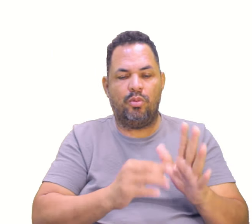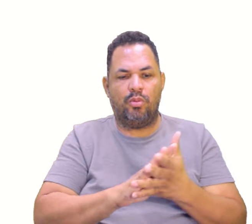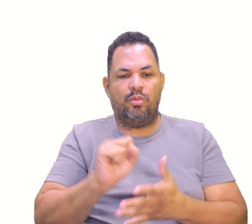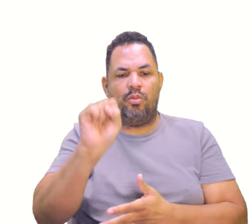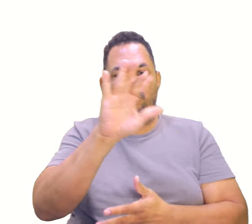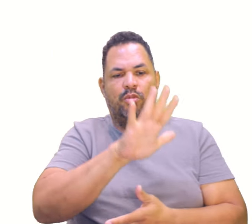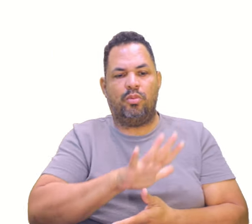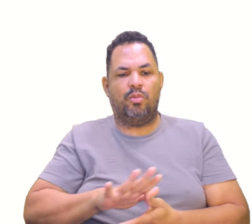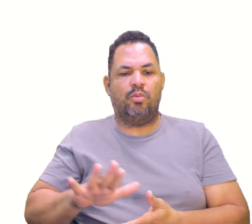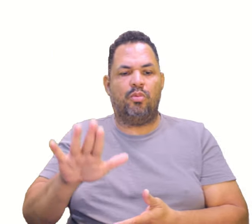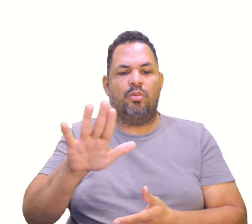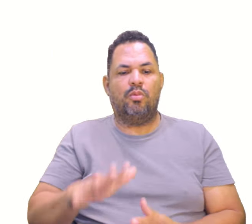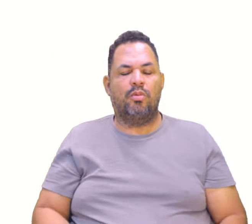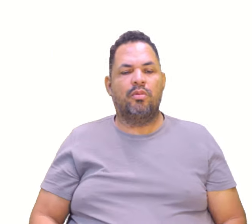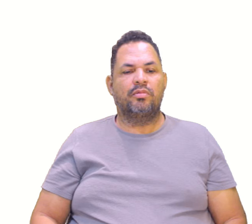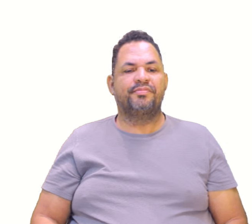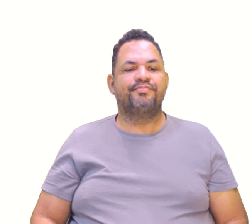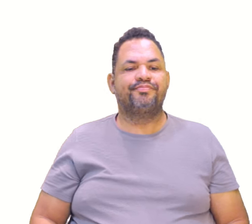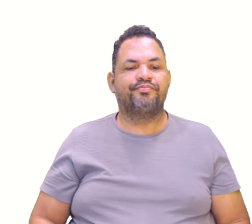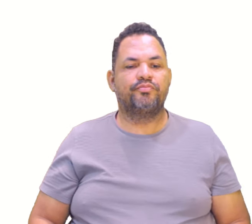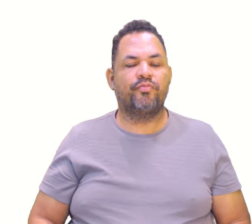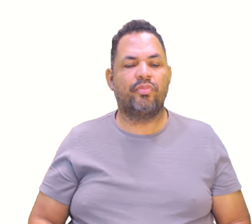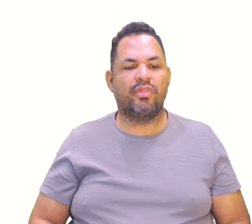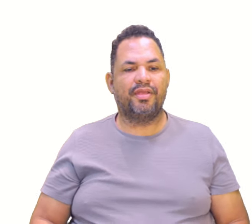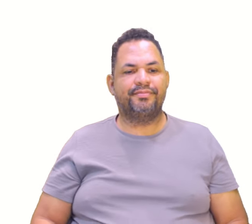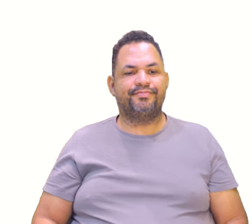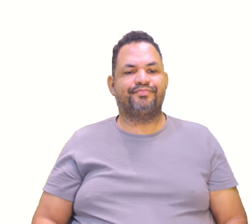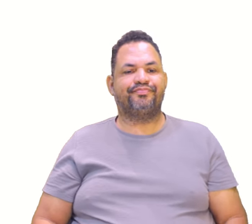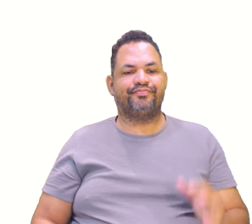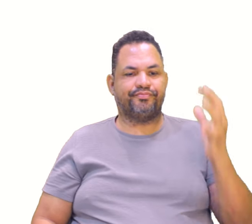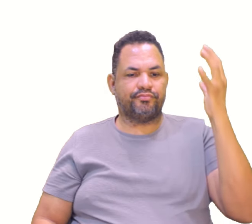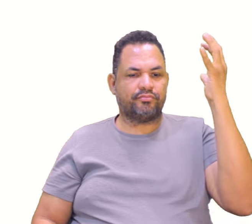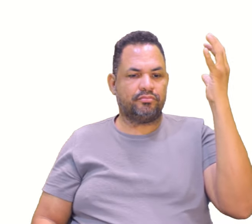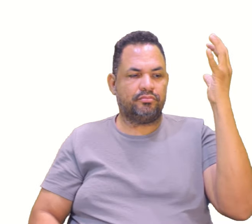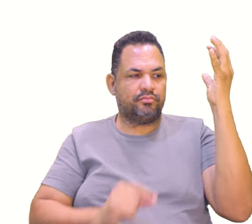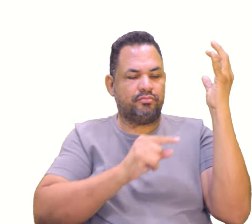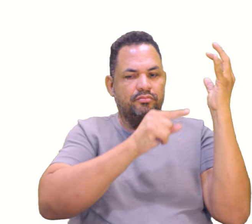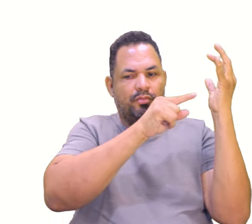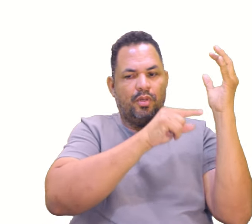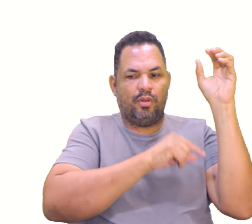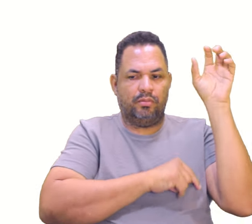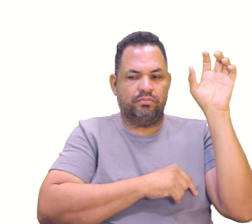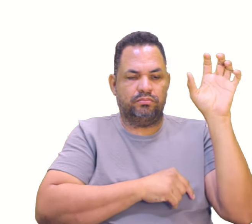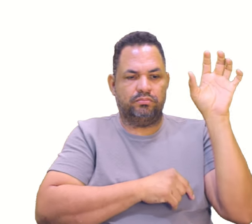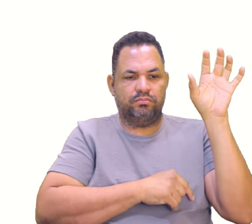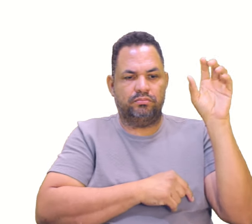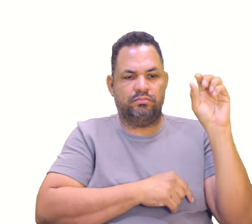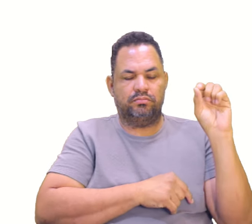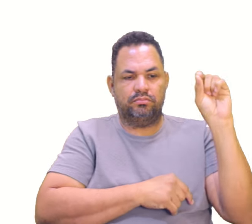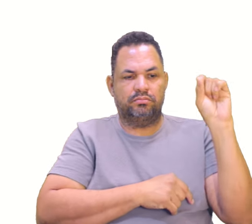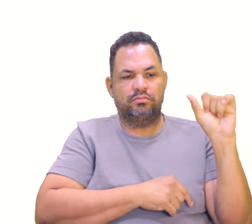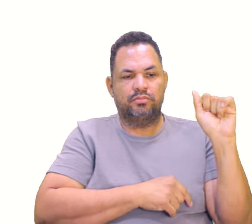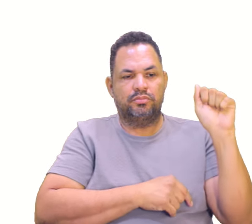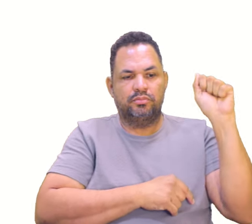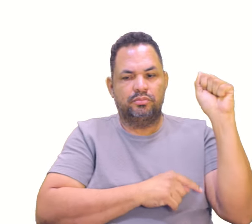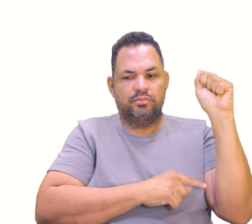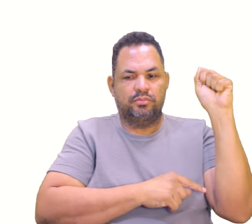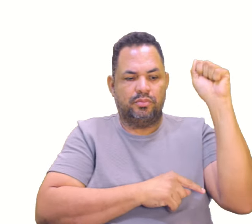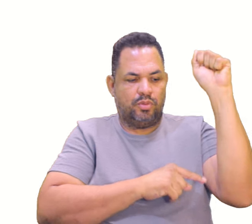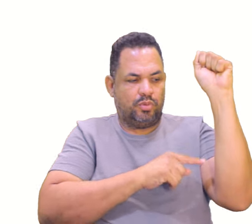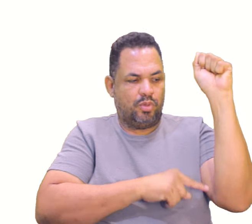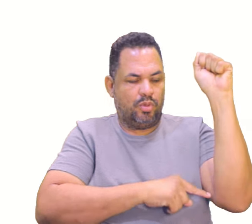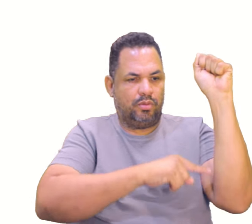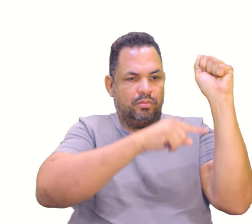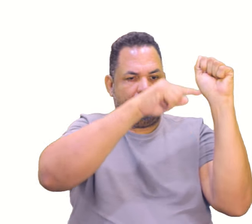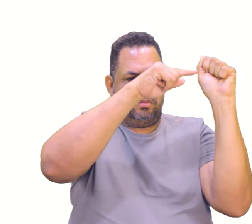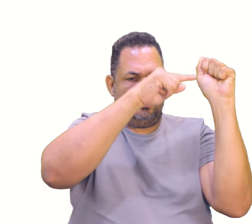cartesiano abaixo. Olha lá, que lindo. Legal, né? A torre deve estar... as antenas, né? Isso. A torre deve estar situada em um